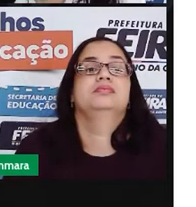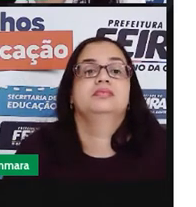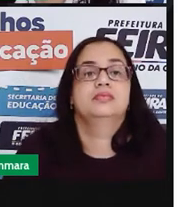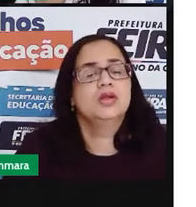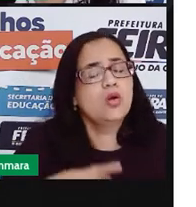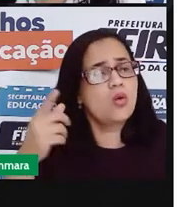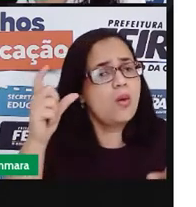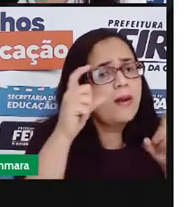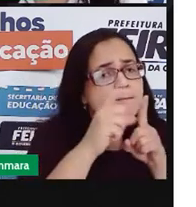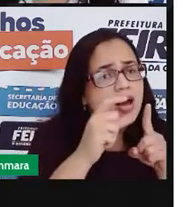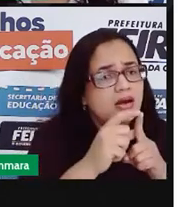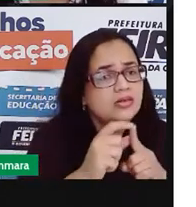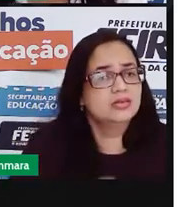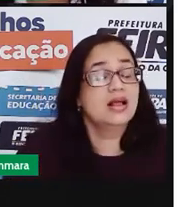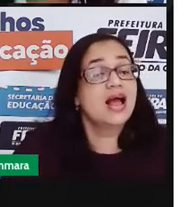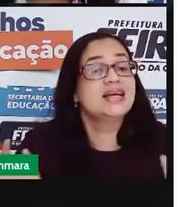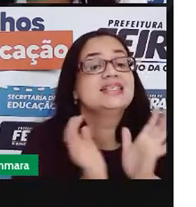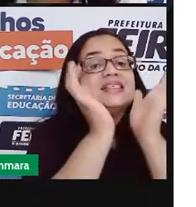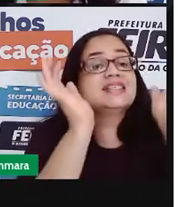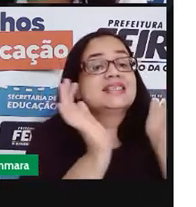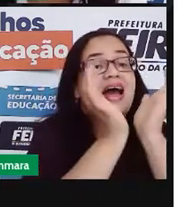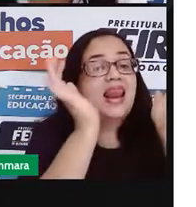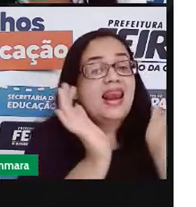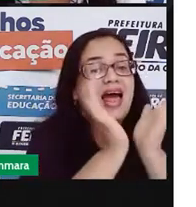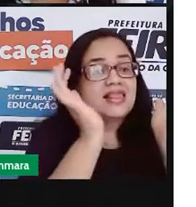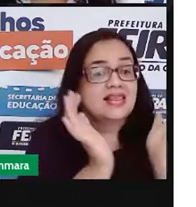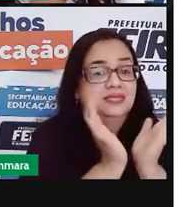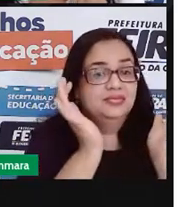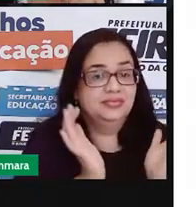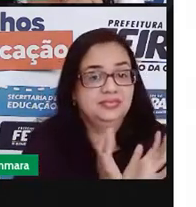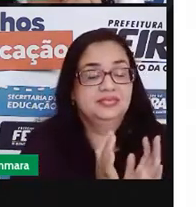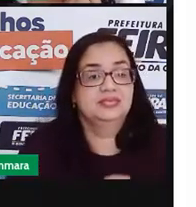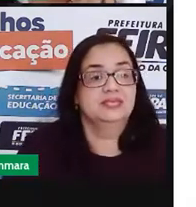Qual é a palavra? Salada.